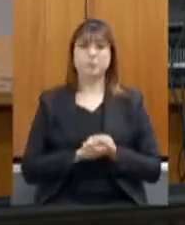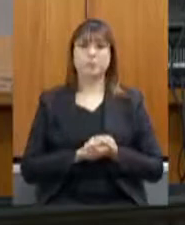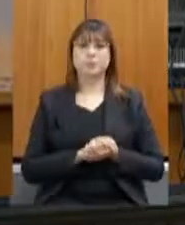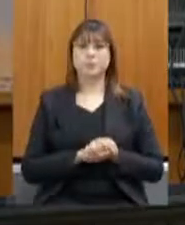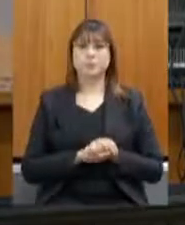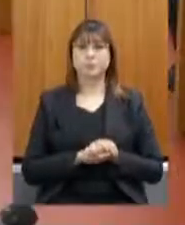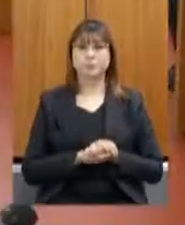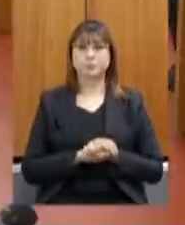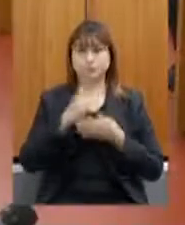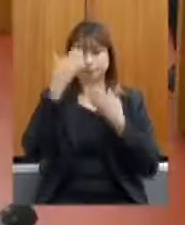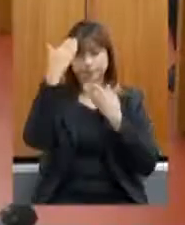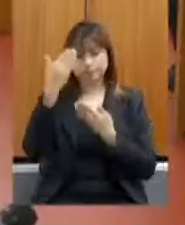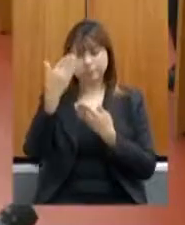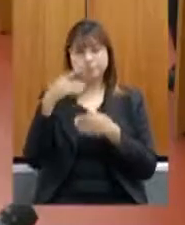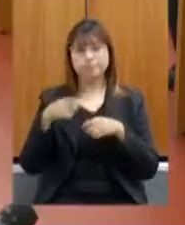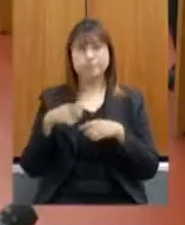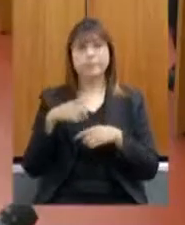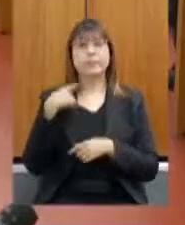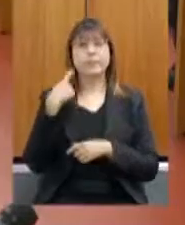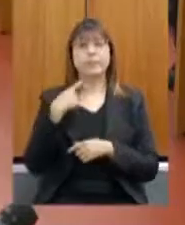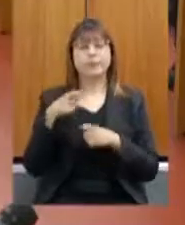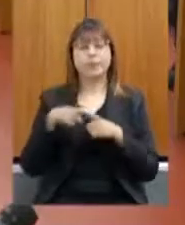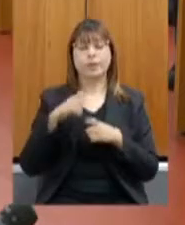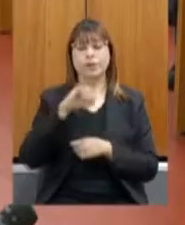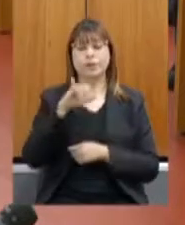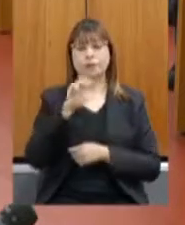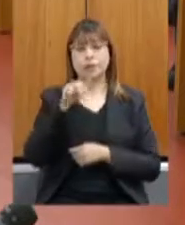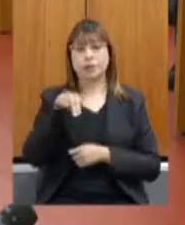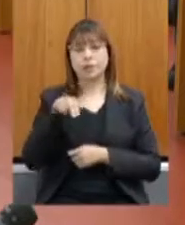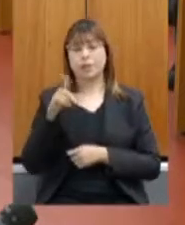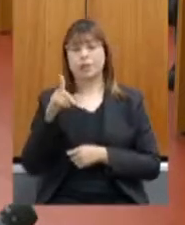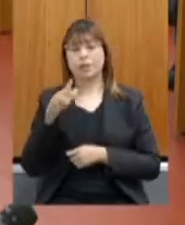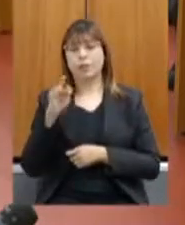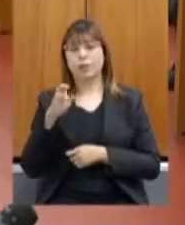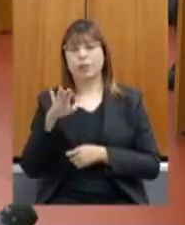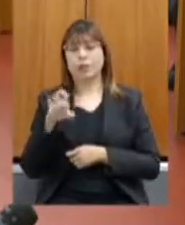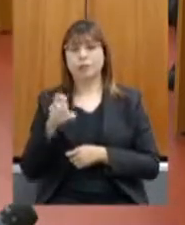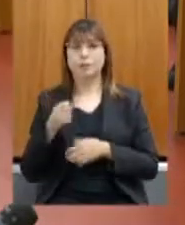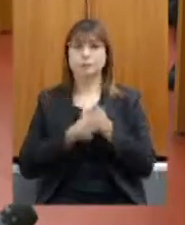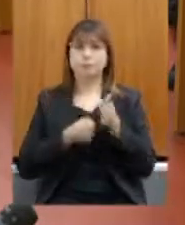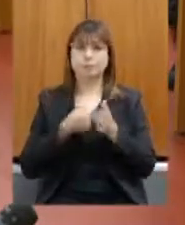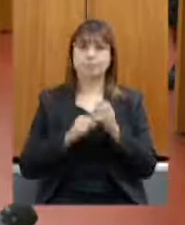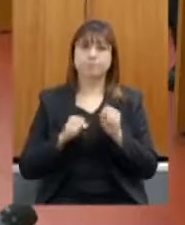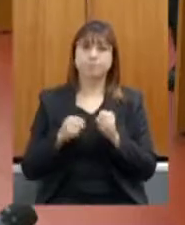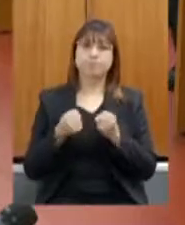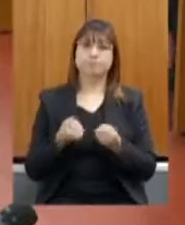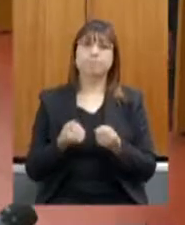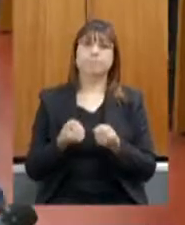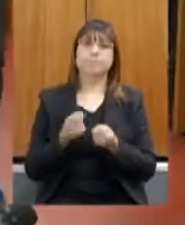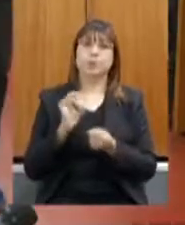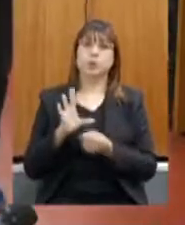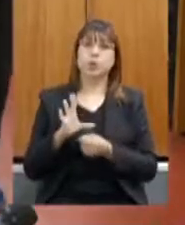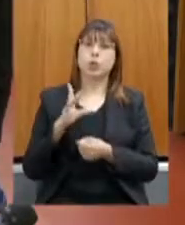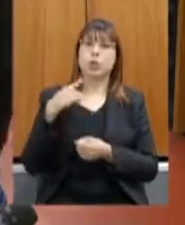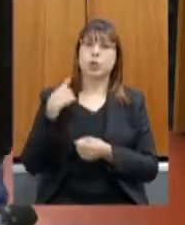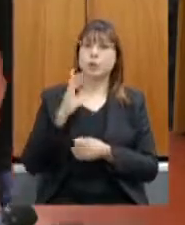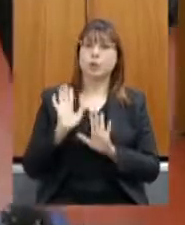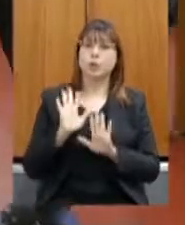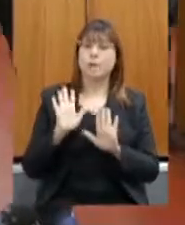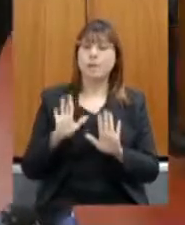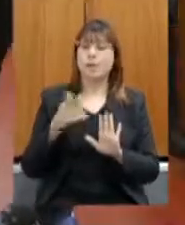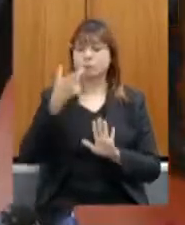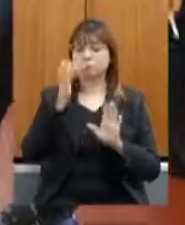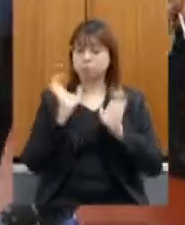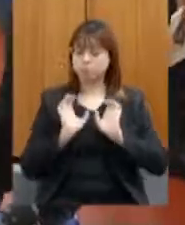Obrigado, deputado Jean Freire, sempre nessa defesa, mais do que como parlamentar, como cidadão, como